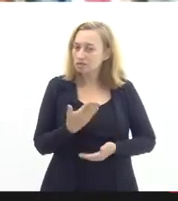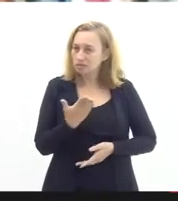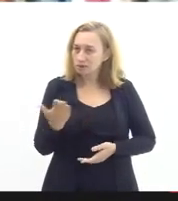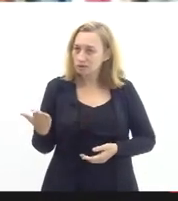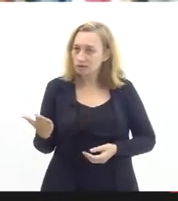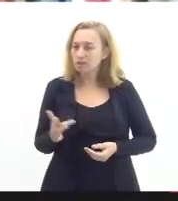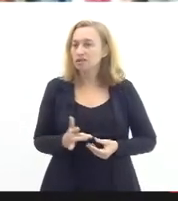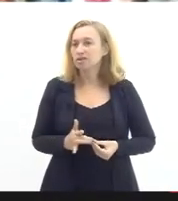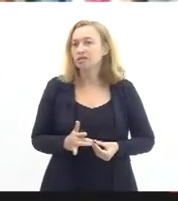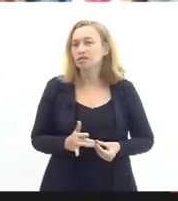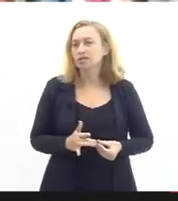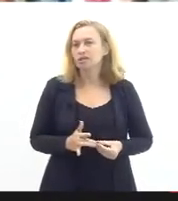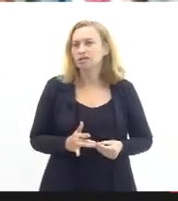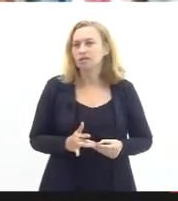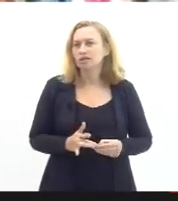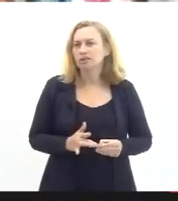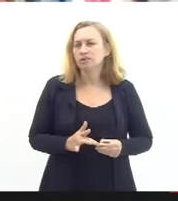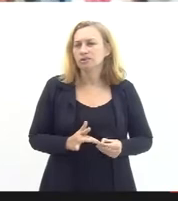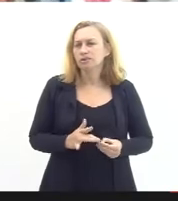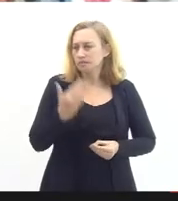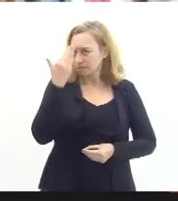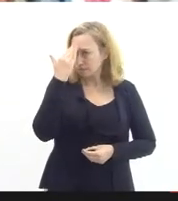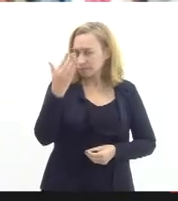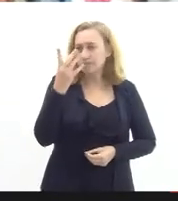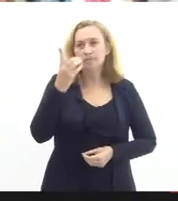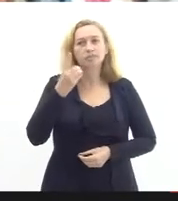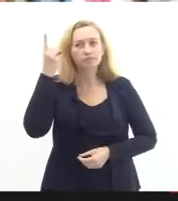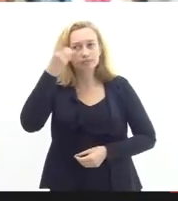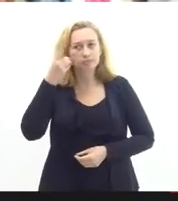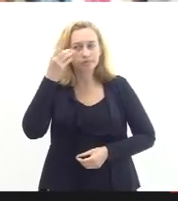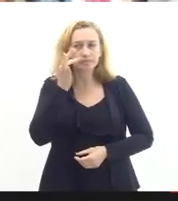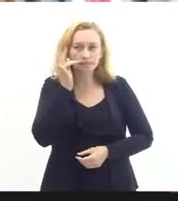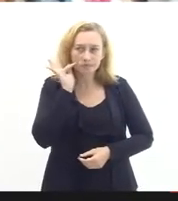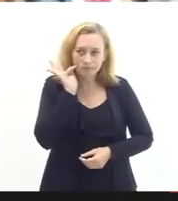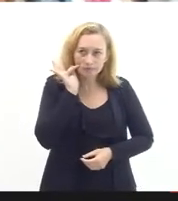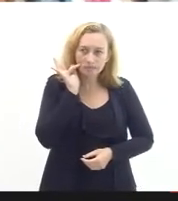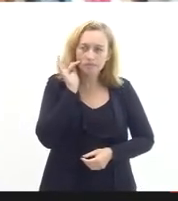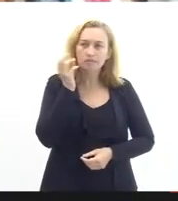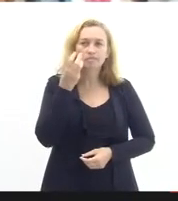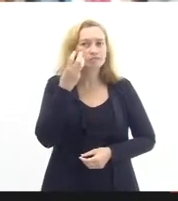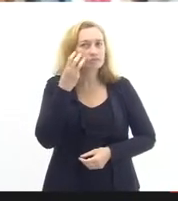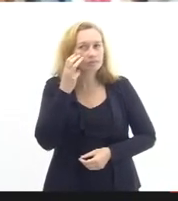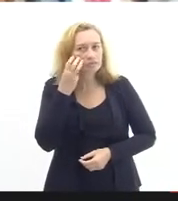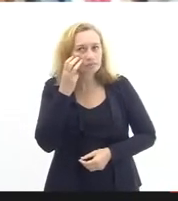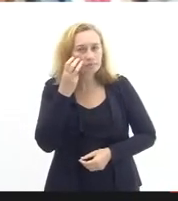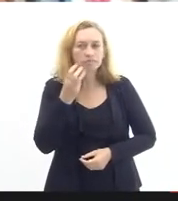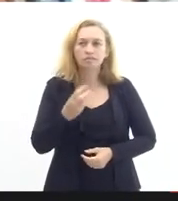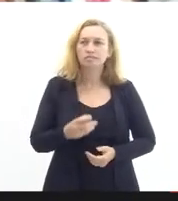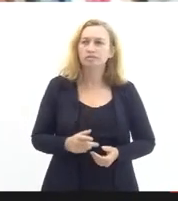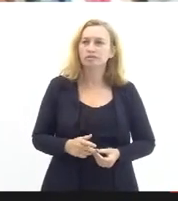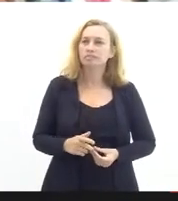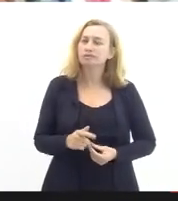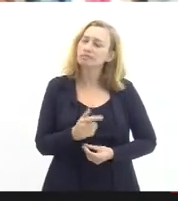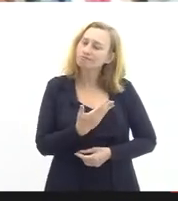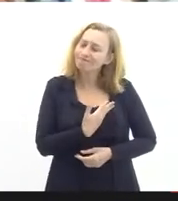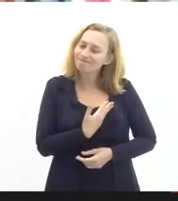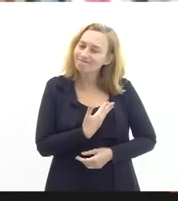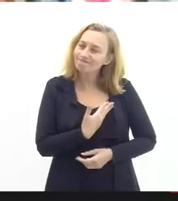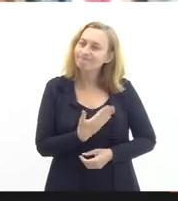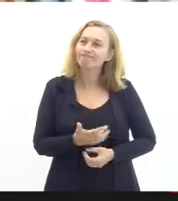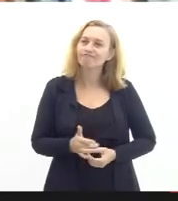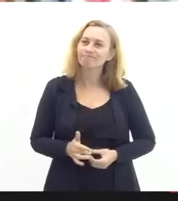muito obrigada deputado Flávio Serafini deputado Valdeck e colegas que